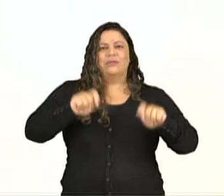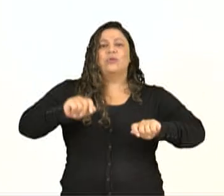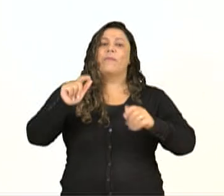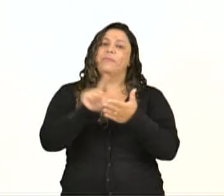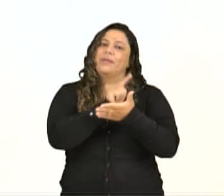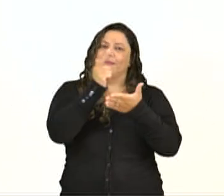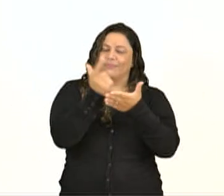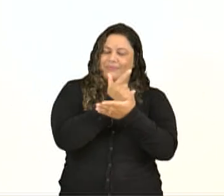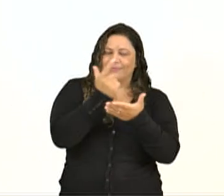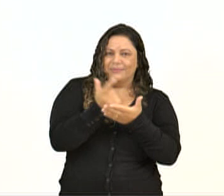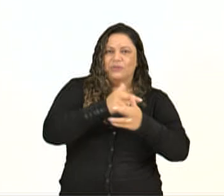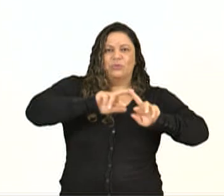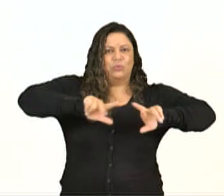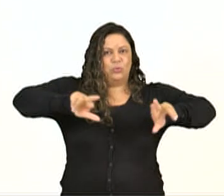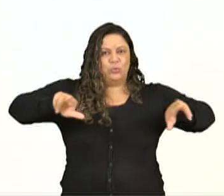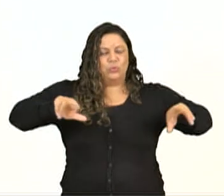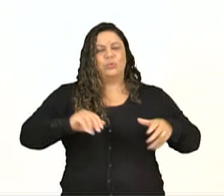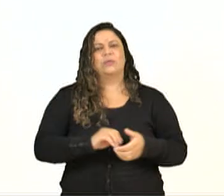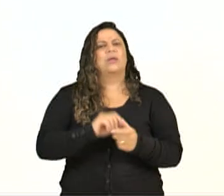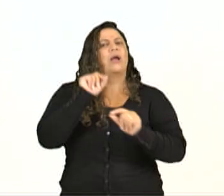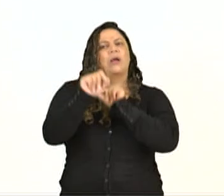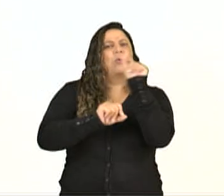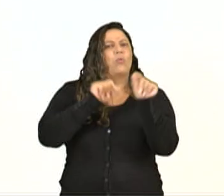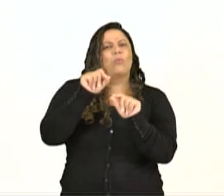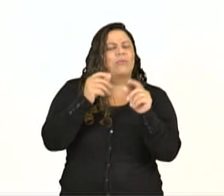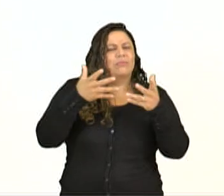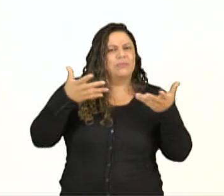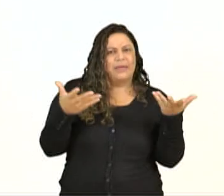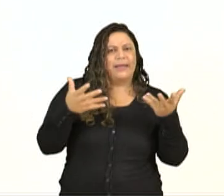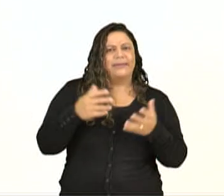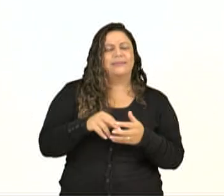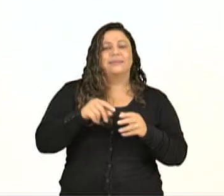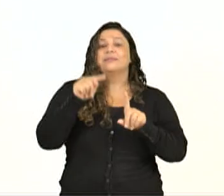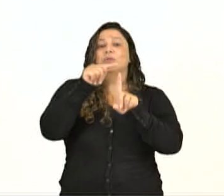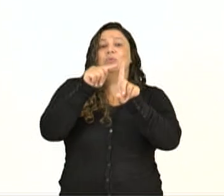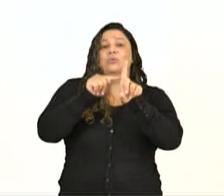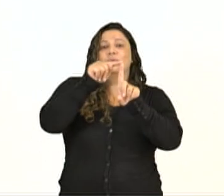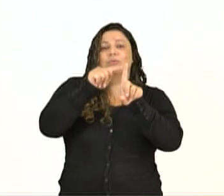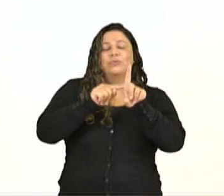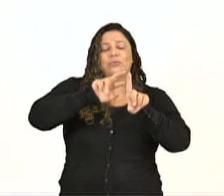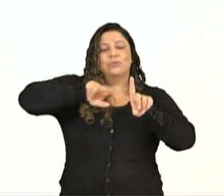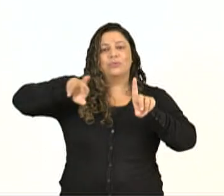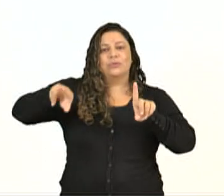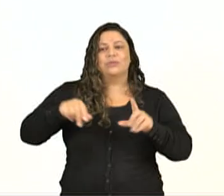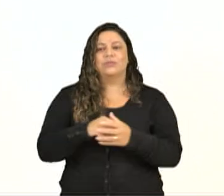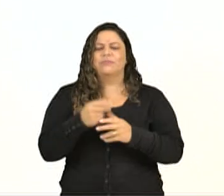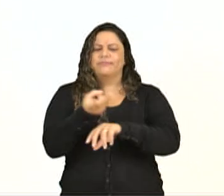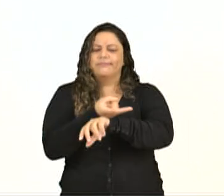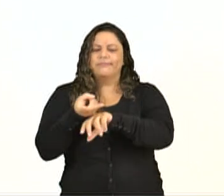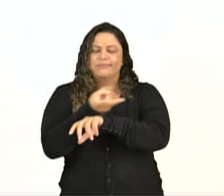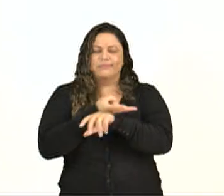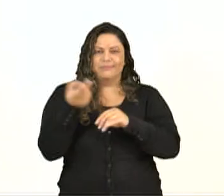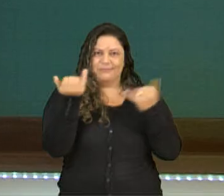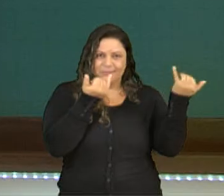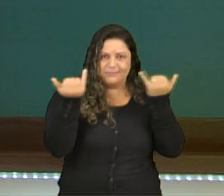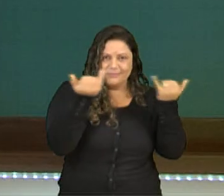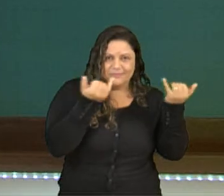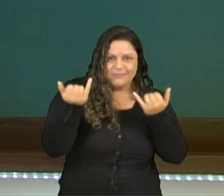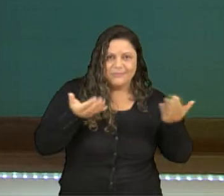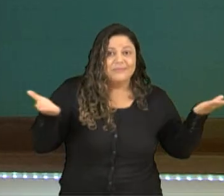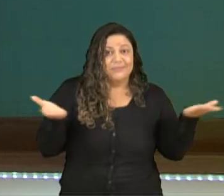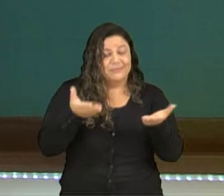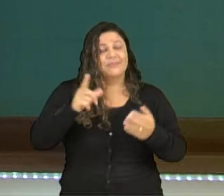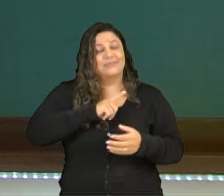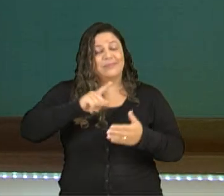jornalísticos. Quais são os meios jornalísticos que a gente procura uma notícia? Então hoje a tem